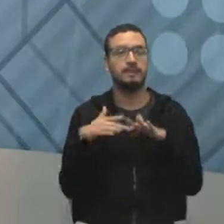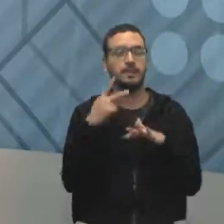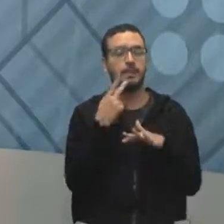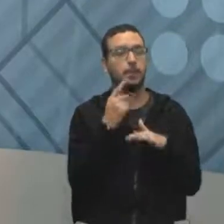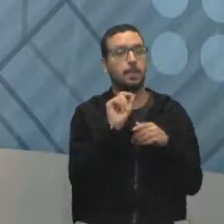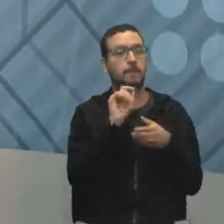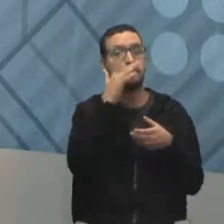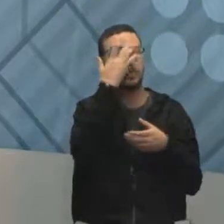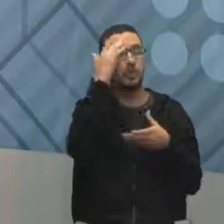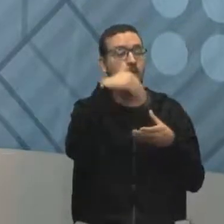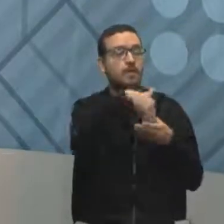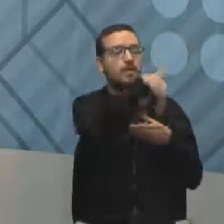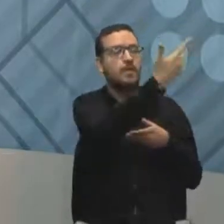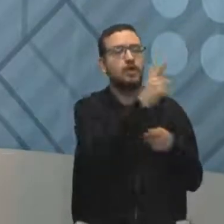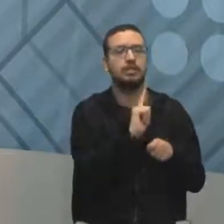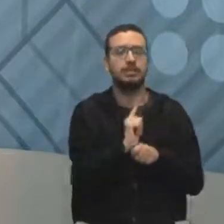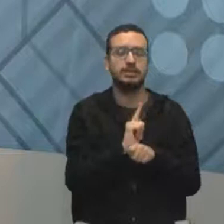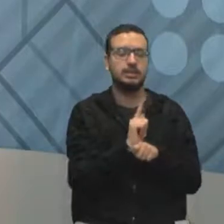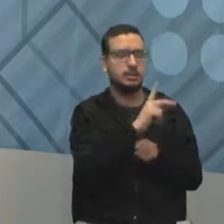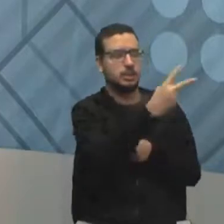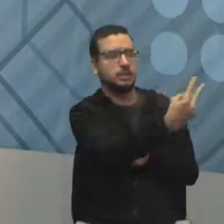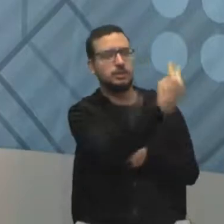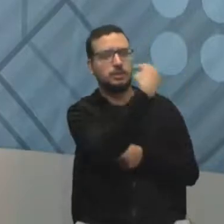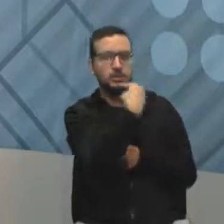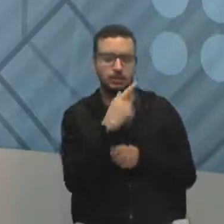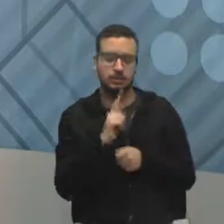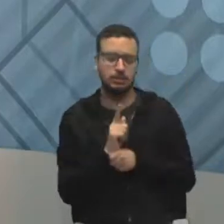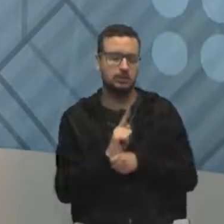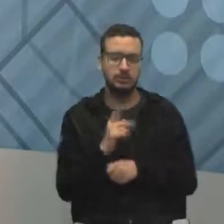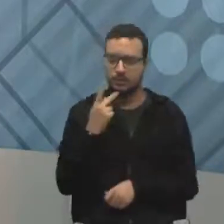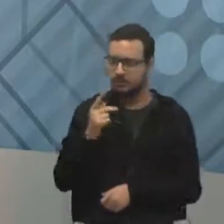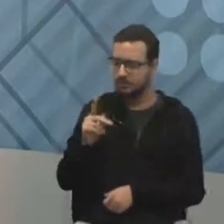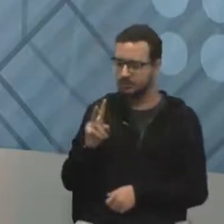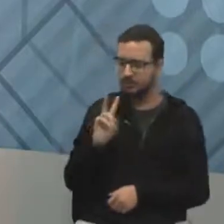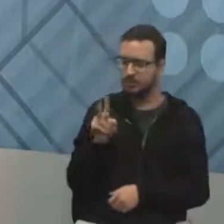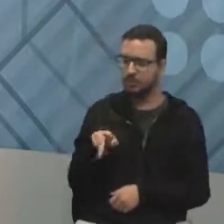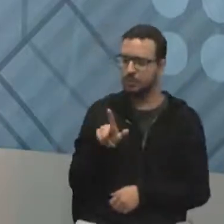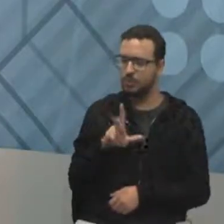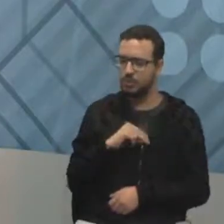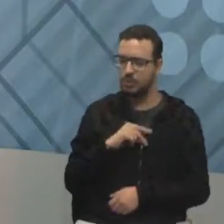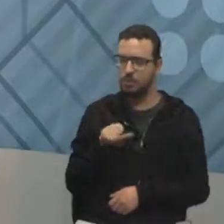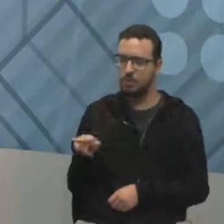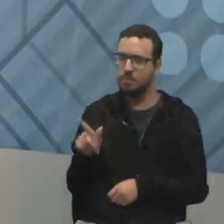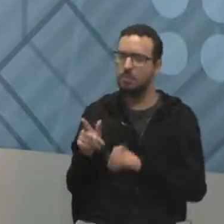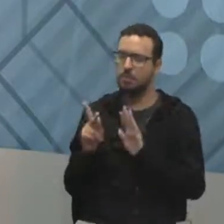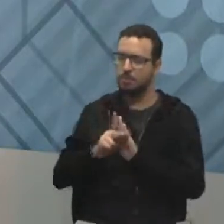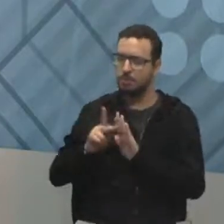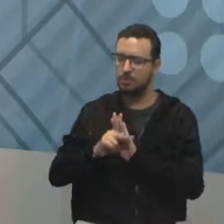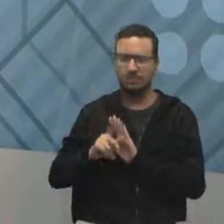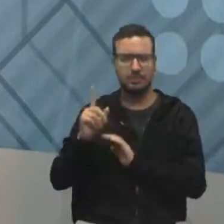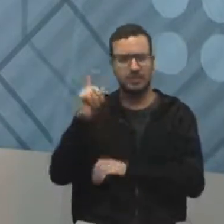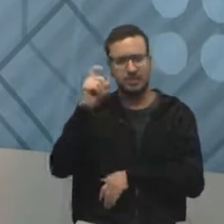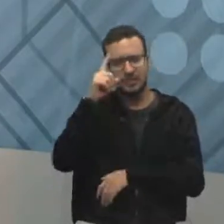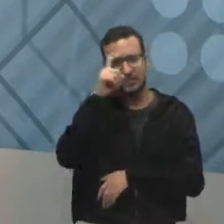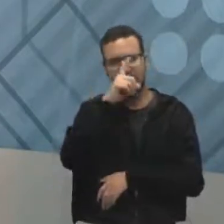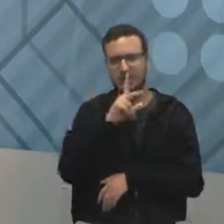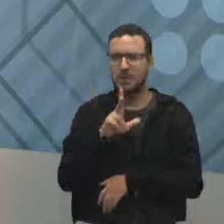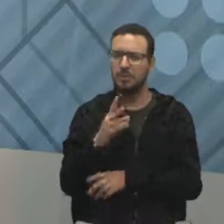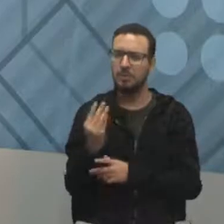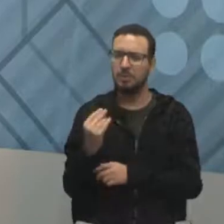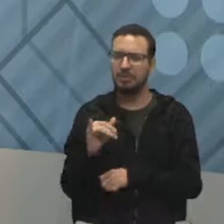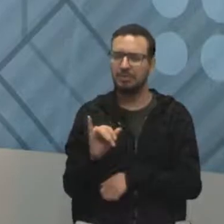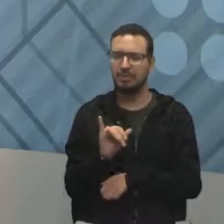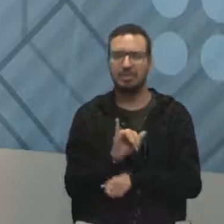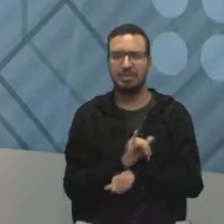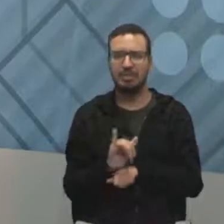de gerenciamento de projetos, olha para a gente que trabalha com projetos e fala assim, nossa, esse pessoal que trabalha com projetos, nossa, isso é muito difícil, é muita técnica, é muita